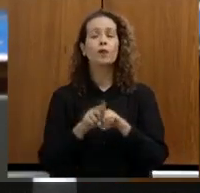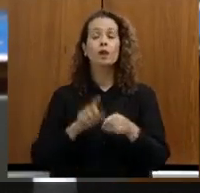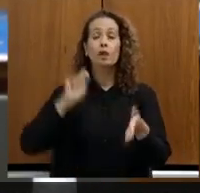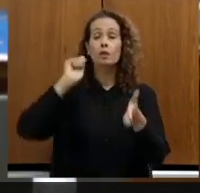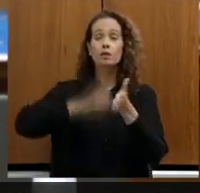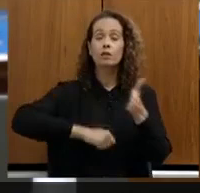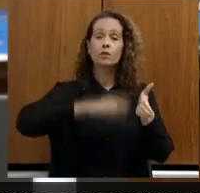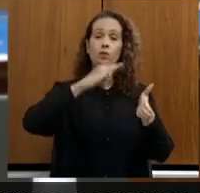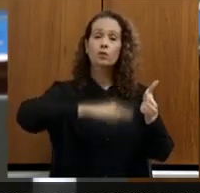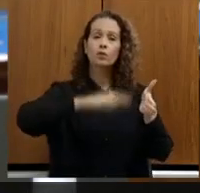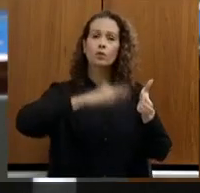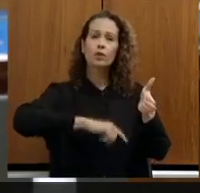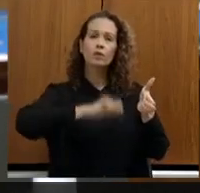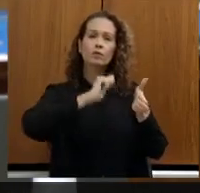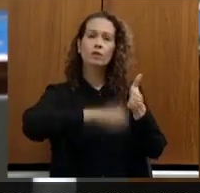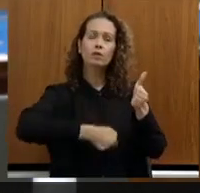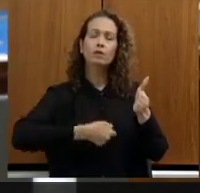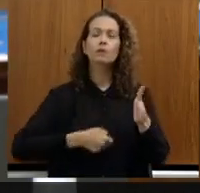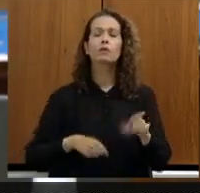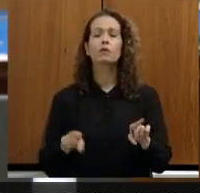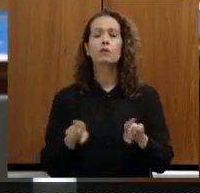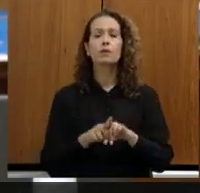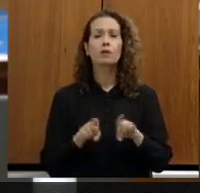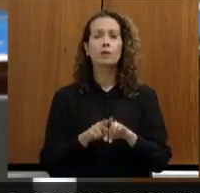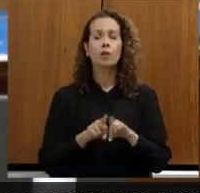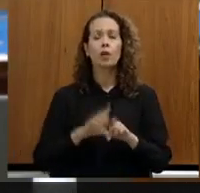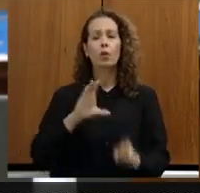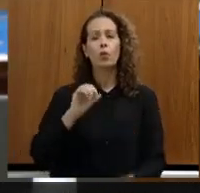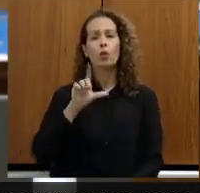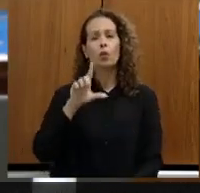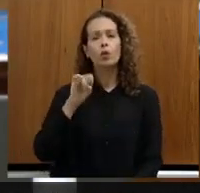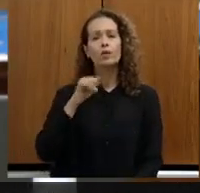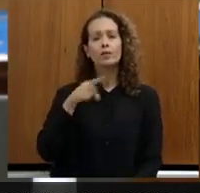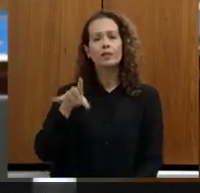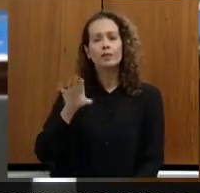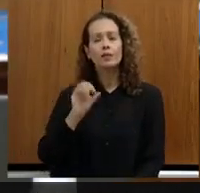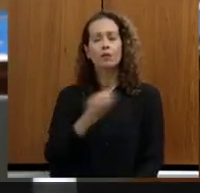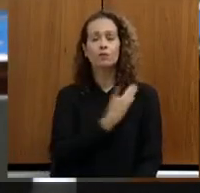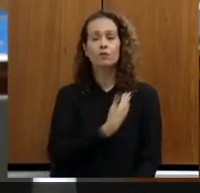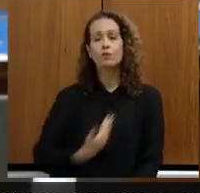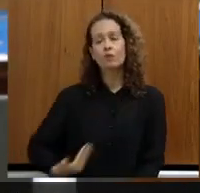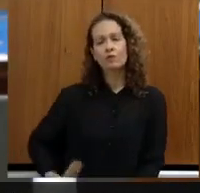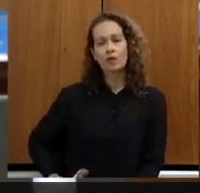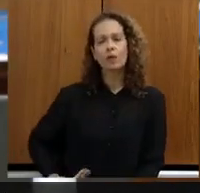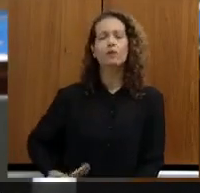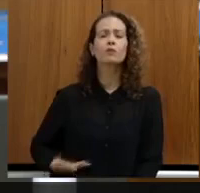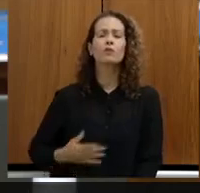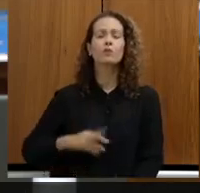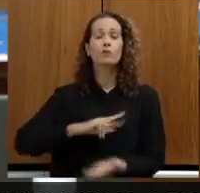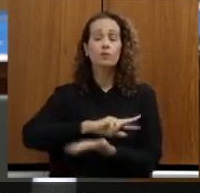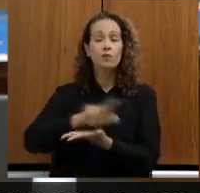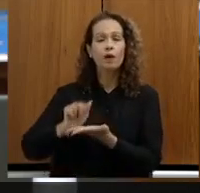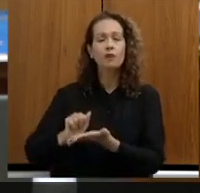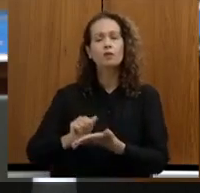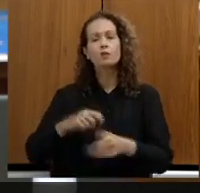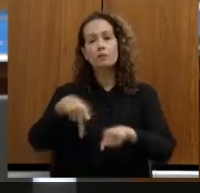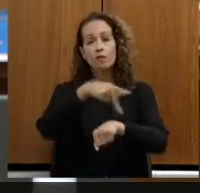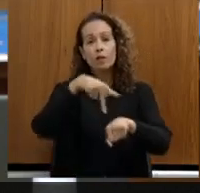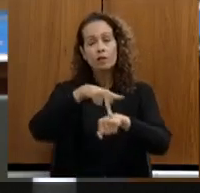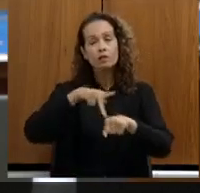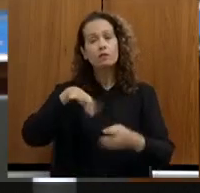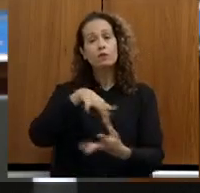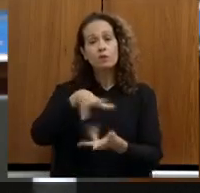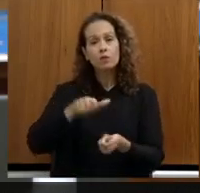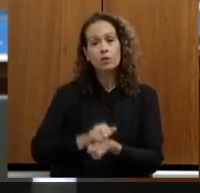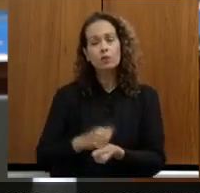Coalizão Under to Coalition, que é uma coalizão de governos subnacionais do mundo inteiro, que também nos